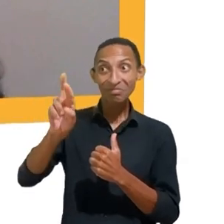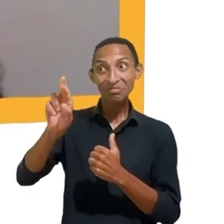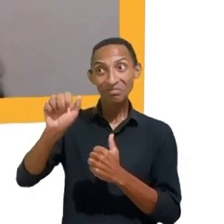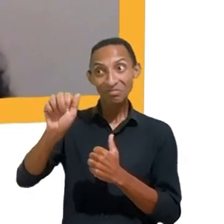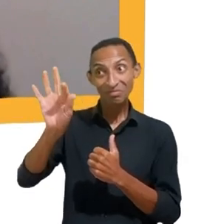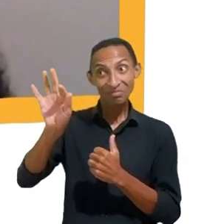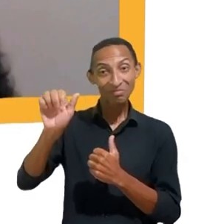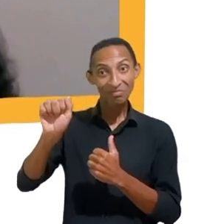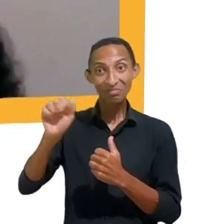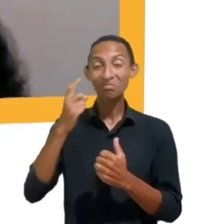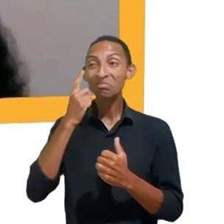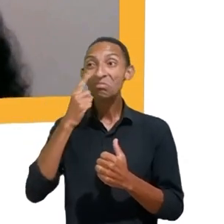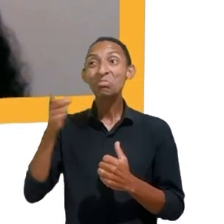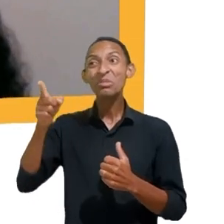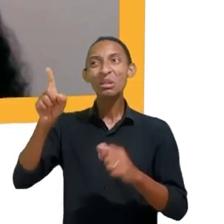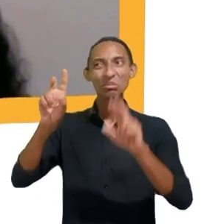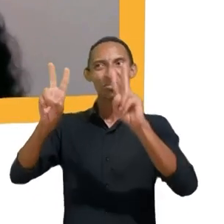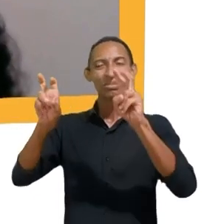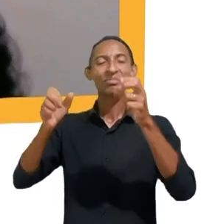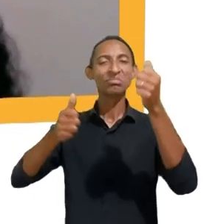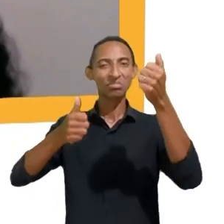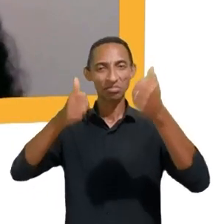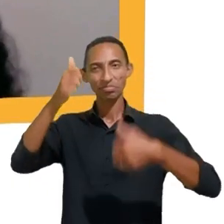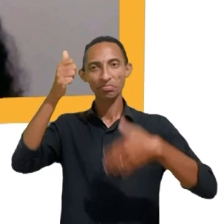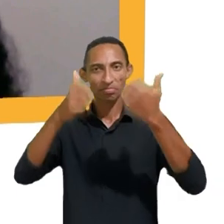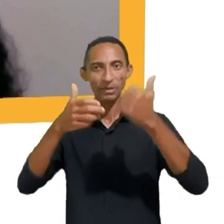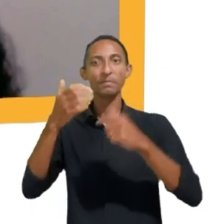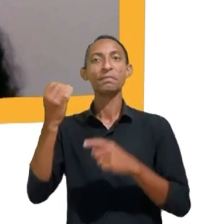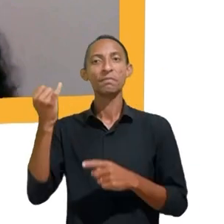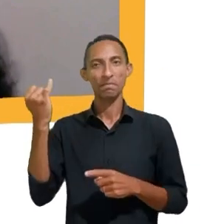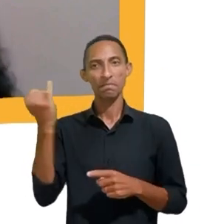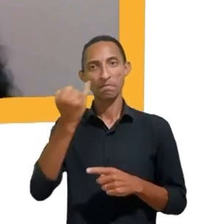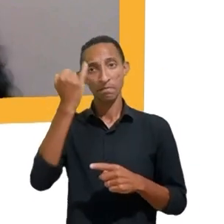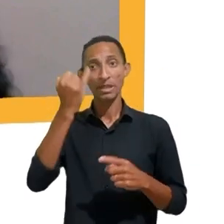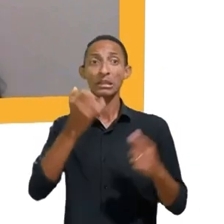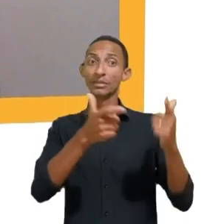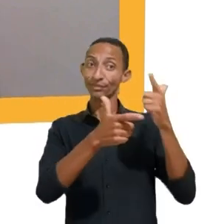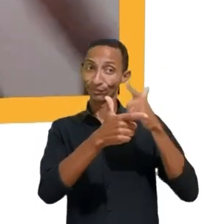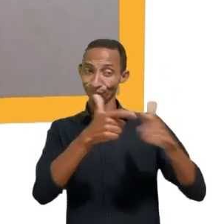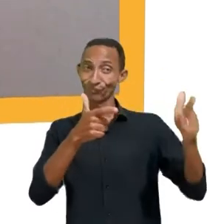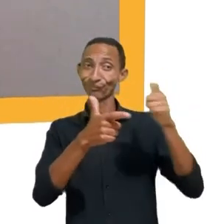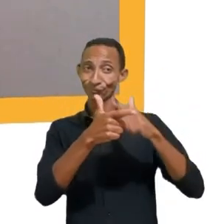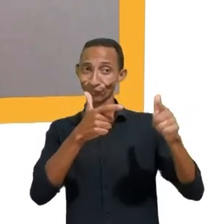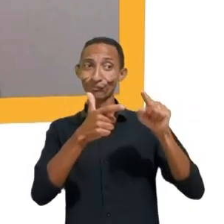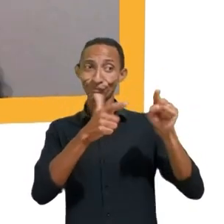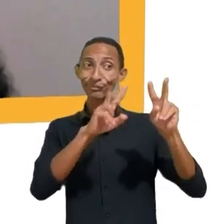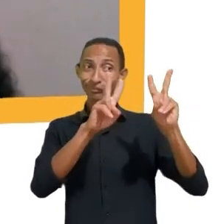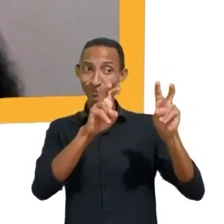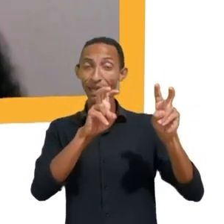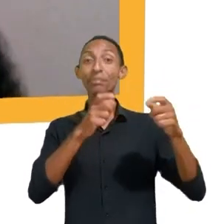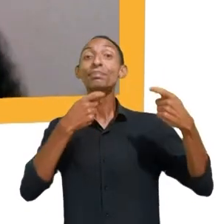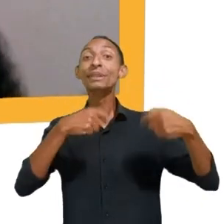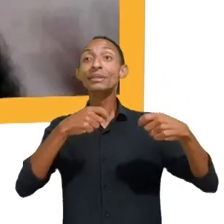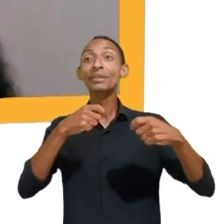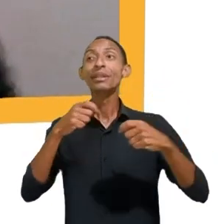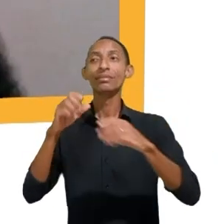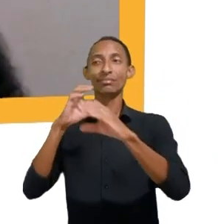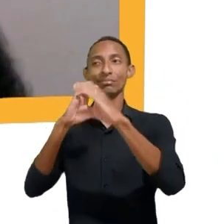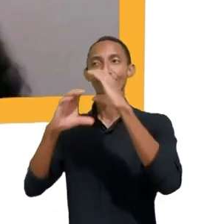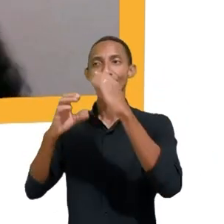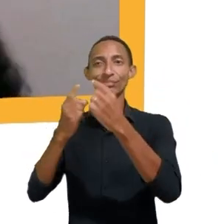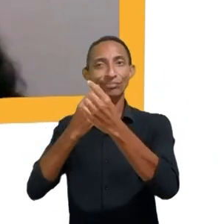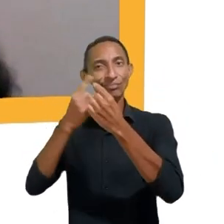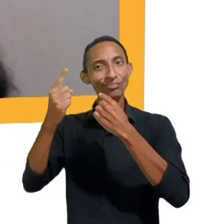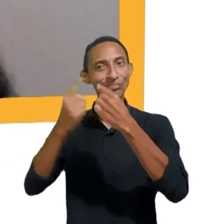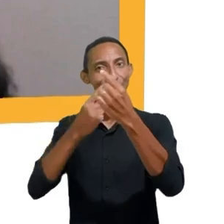agora e como eu disse para a gente resolver um problema a gente tem que começar falando sobre ele nada melhor do que a Renata e o Rafael para falar